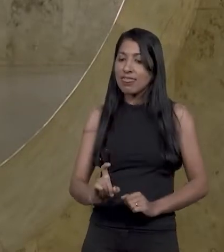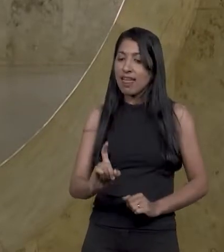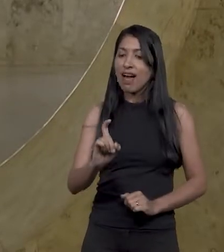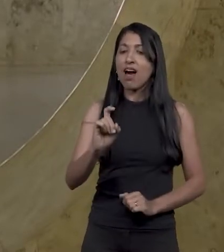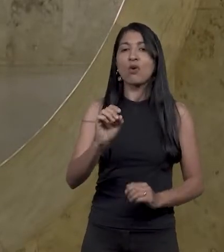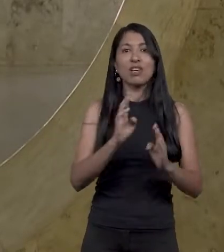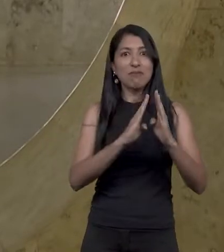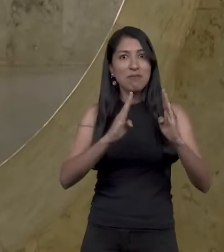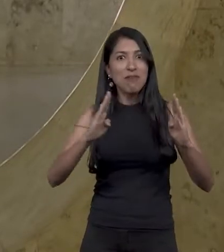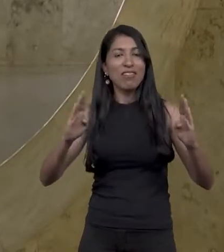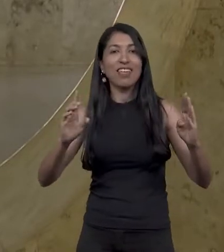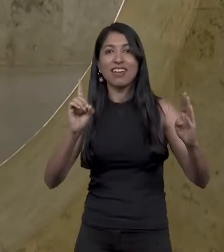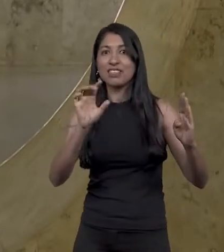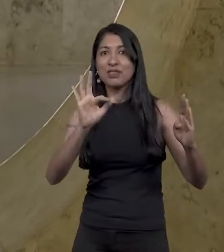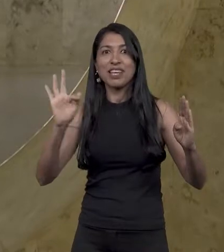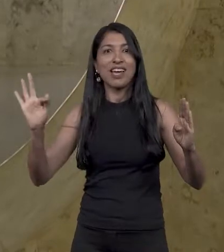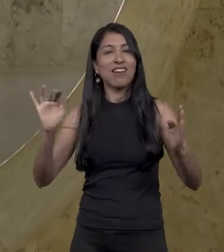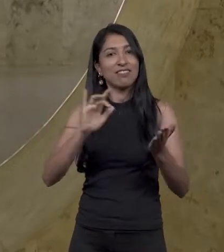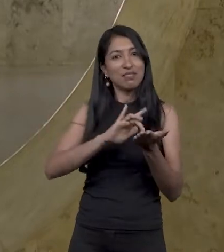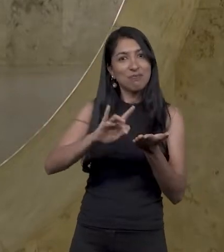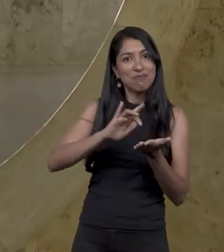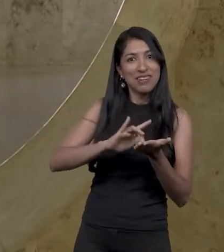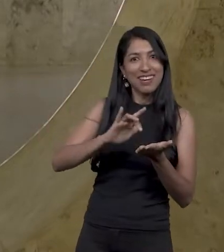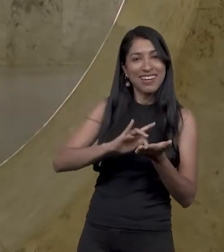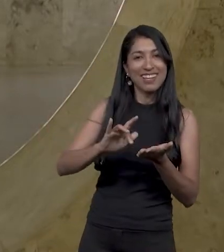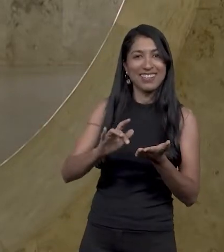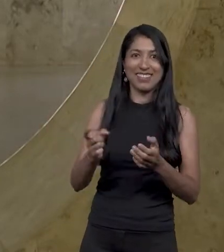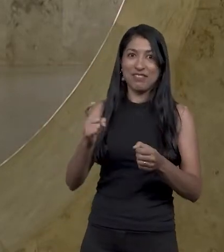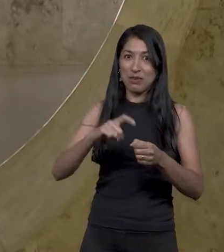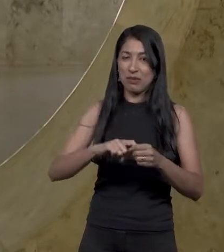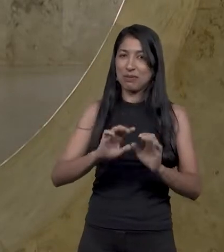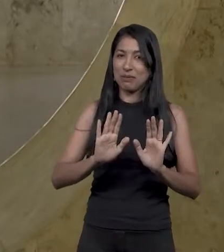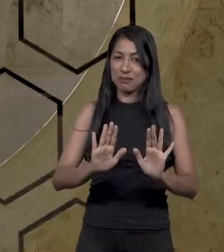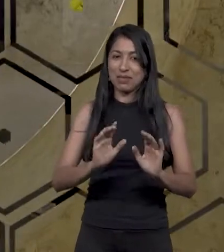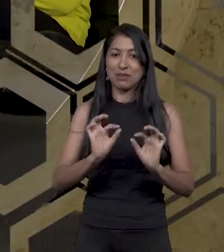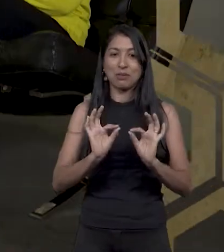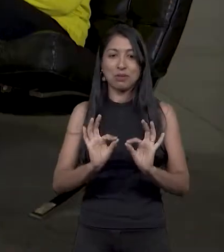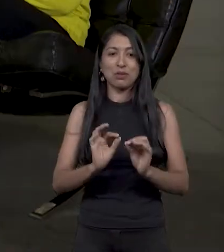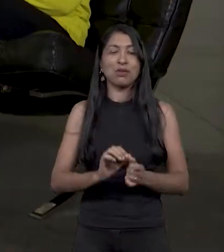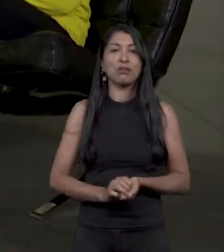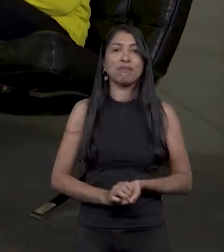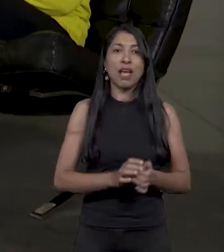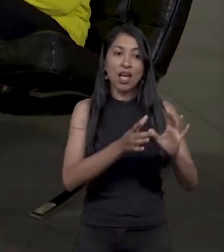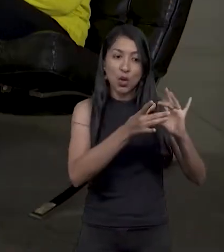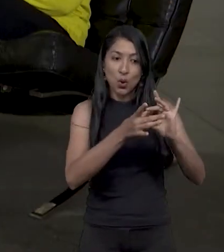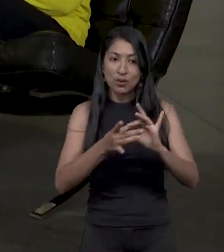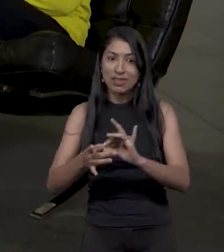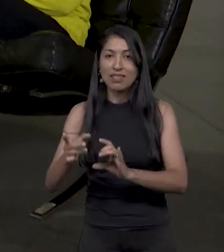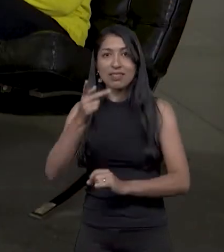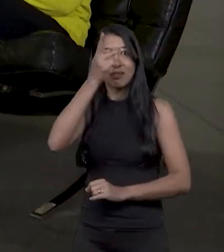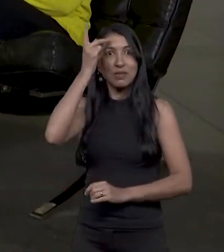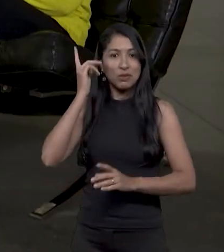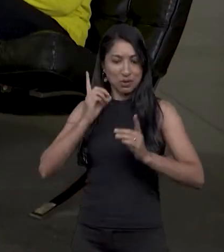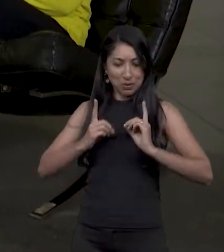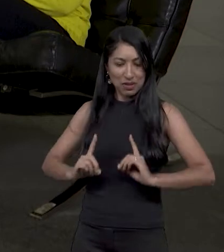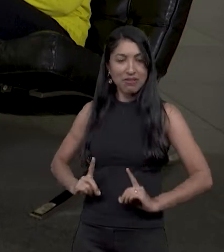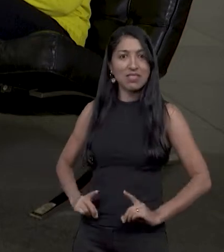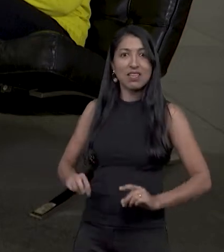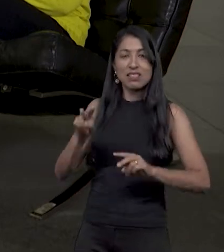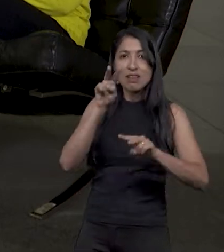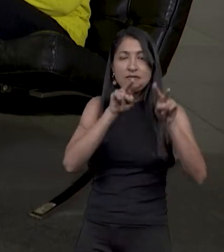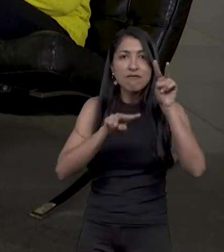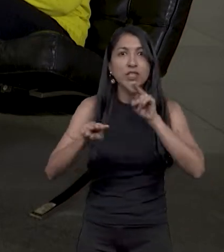única biblioteca pública Braille do DF. Nós voltamos já! Contextos das pessoas com